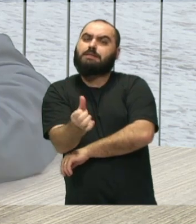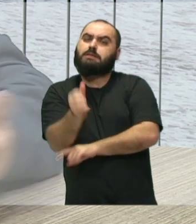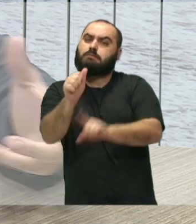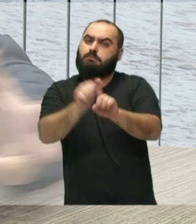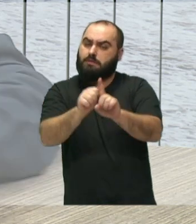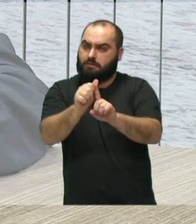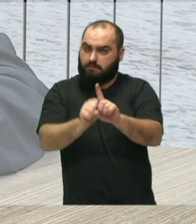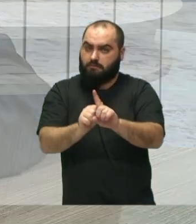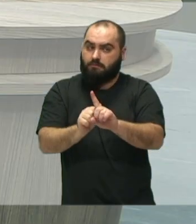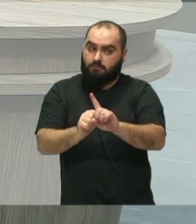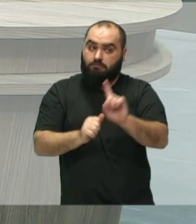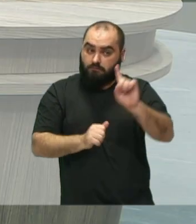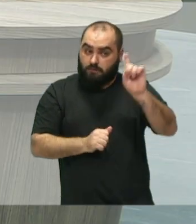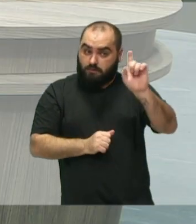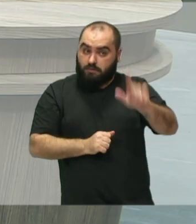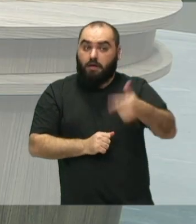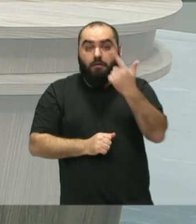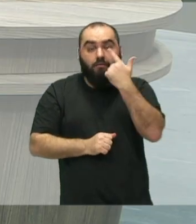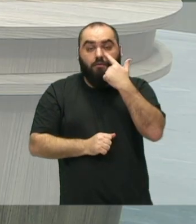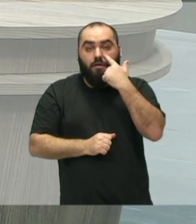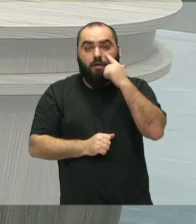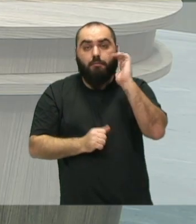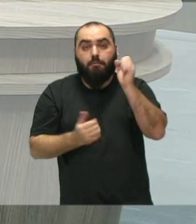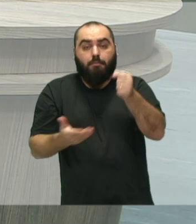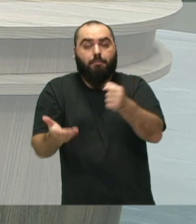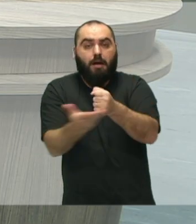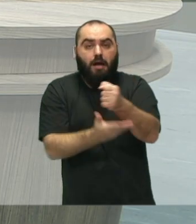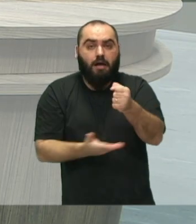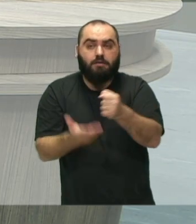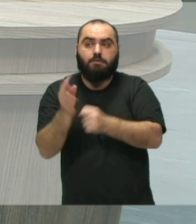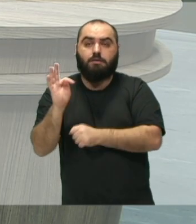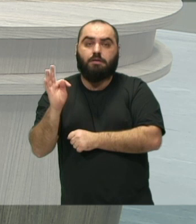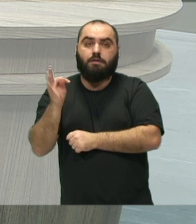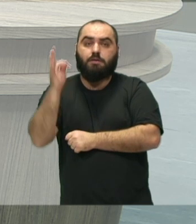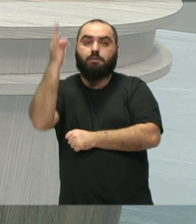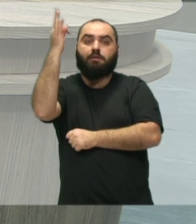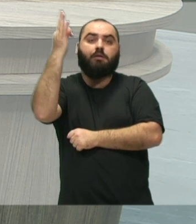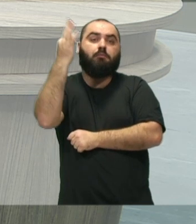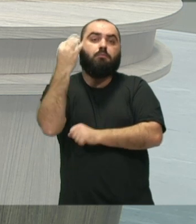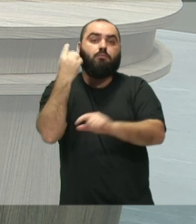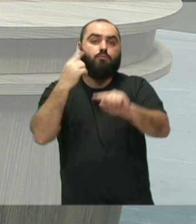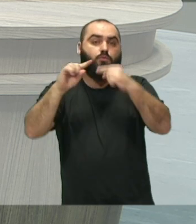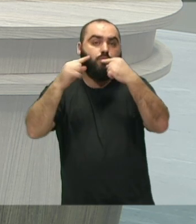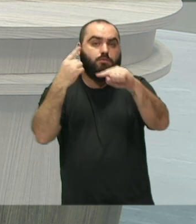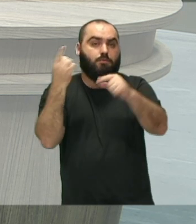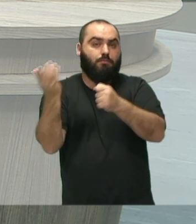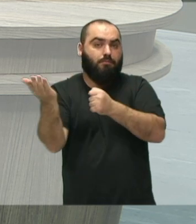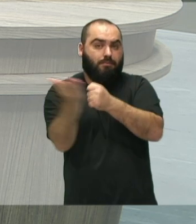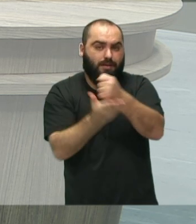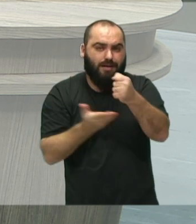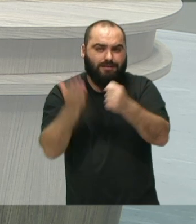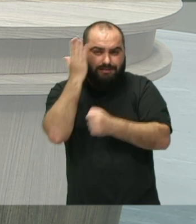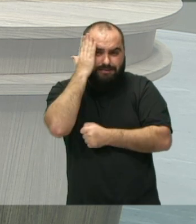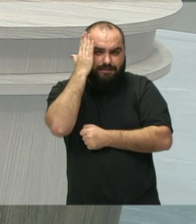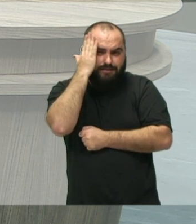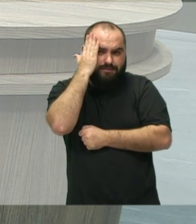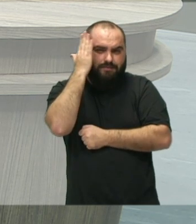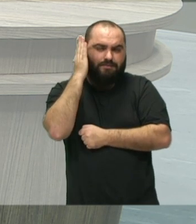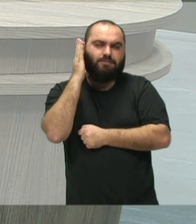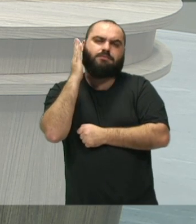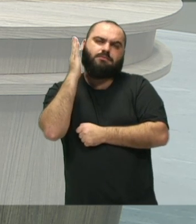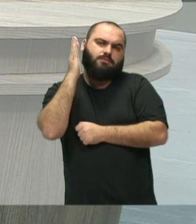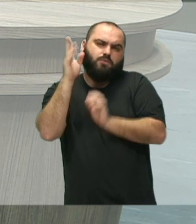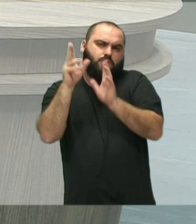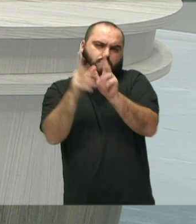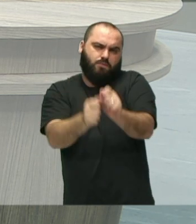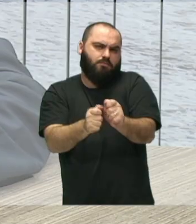onde é revisto, né, toda a parte básica da teoria musical, né, a parte básica que eu falo de teoria musical é de leitura de partituras